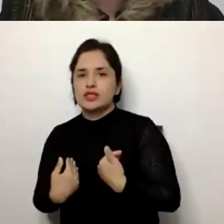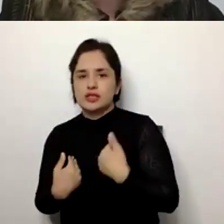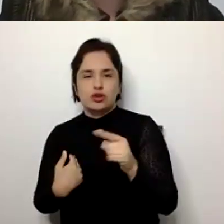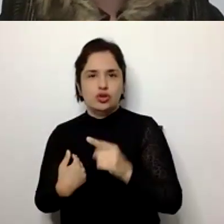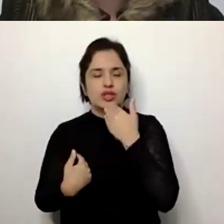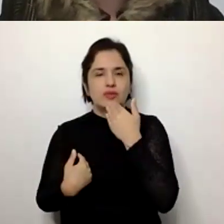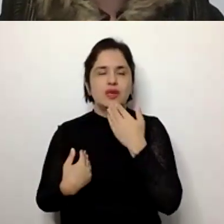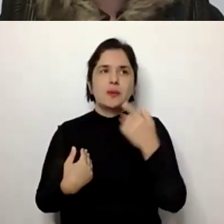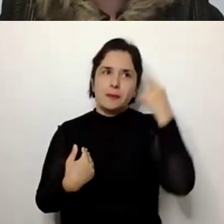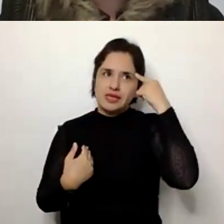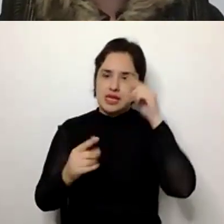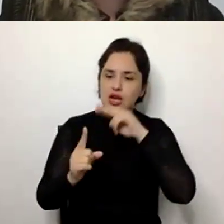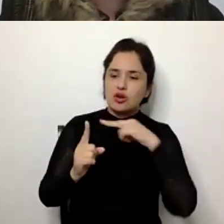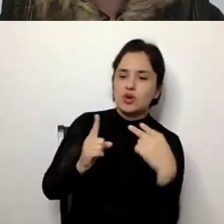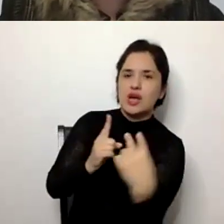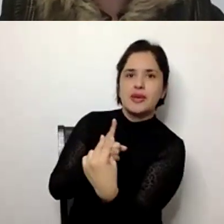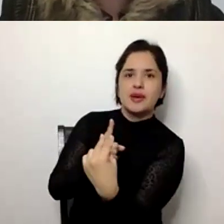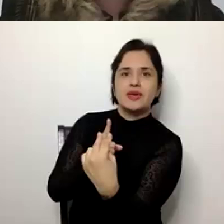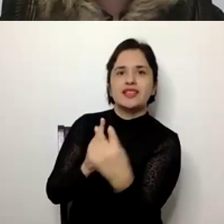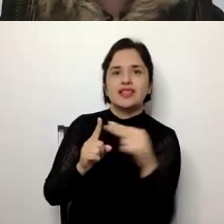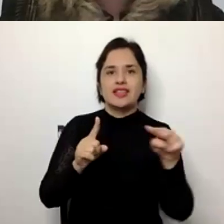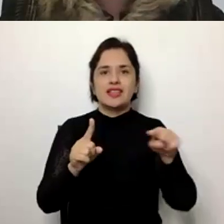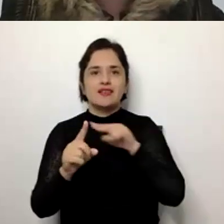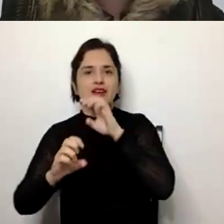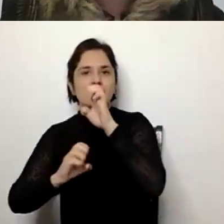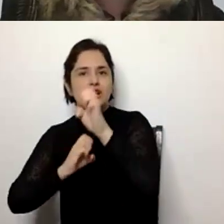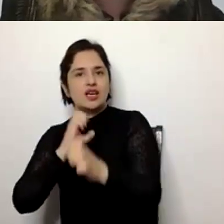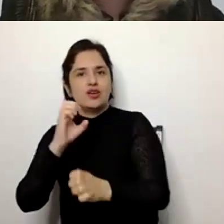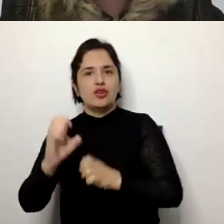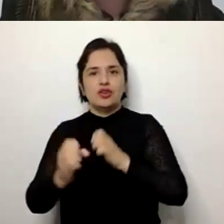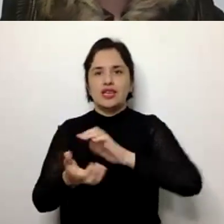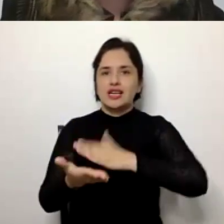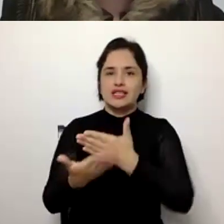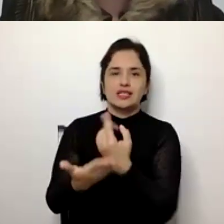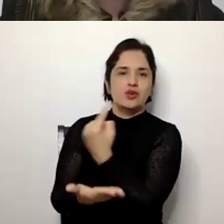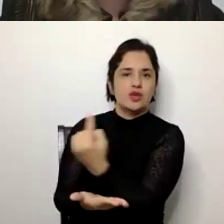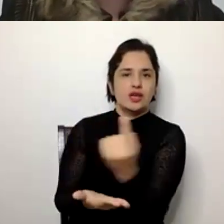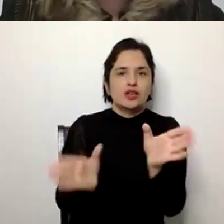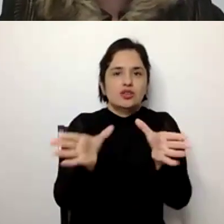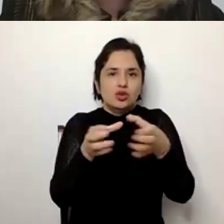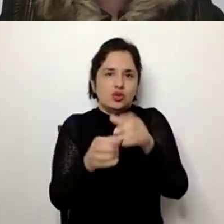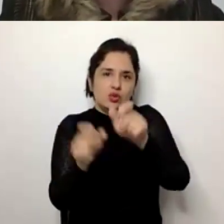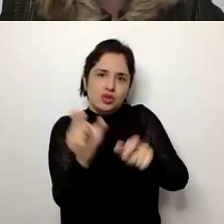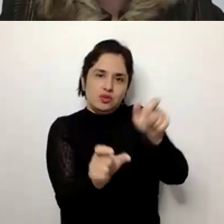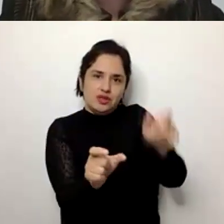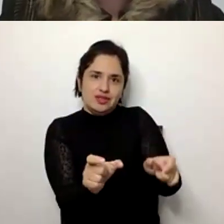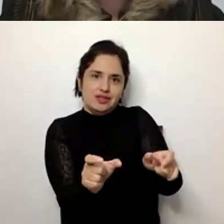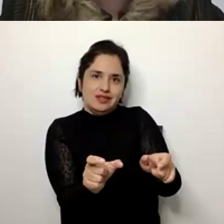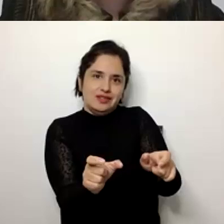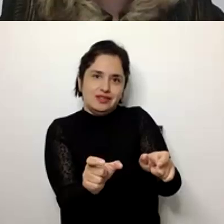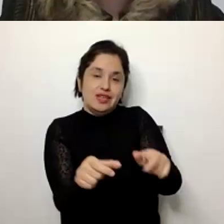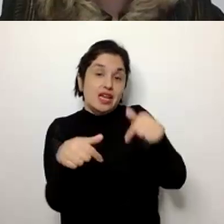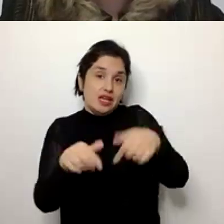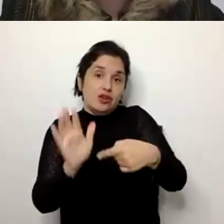como, mirar uma ecologia de a saúde de cada um dos seus sujeitos, e que um pouco agora nos vai